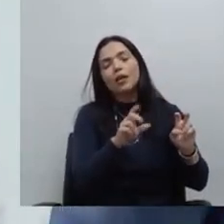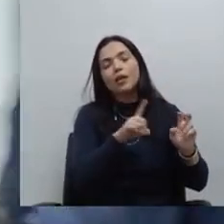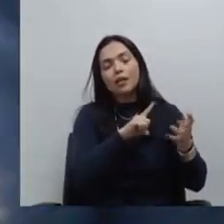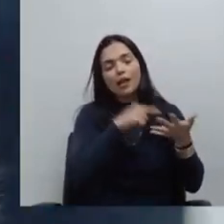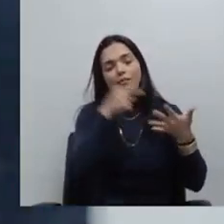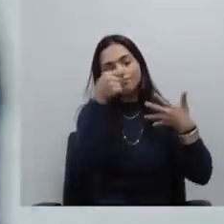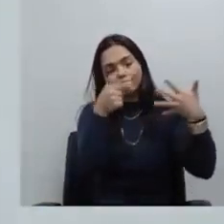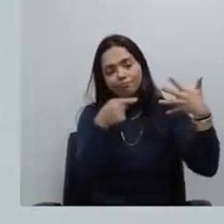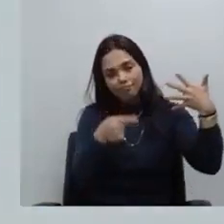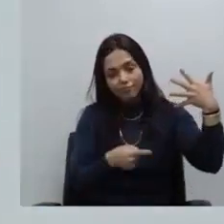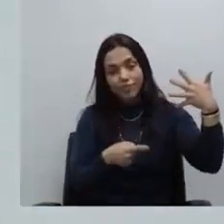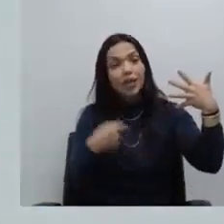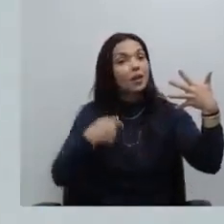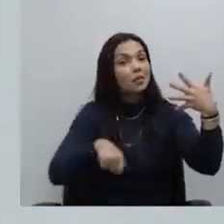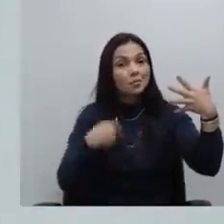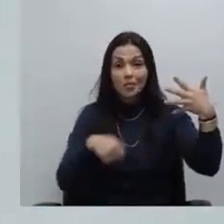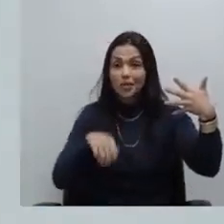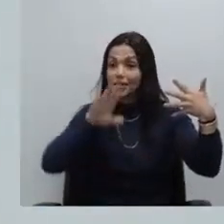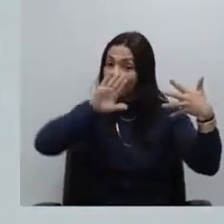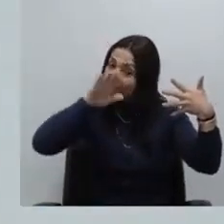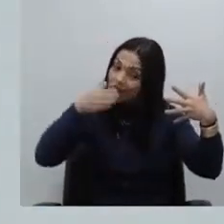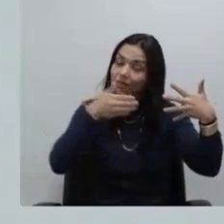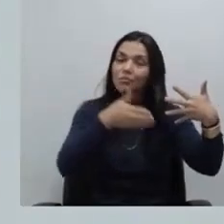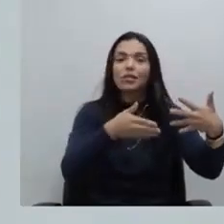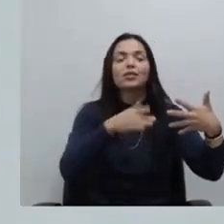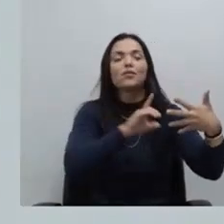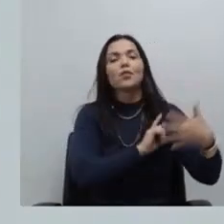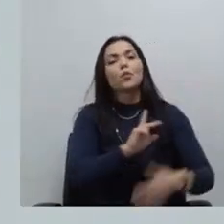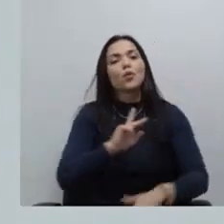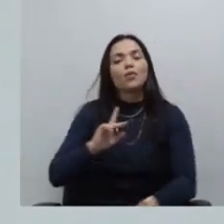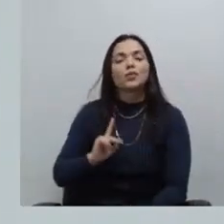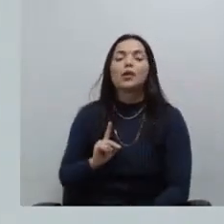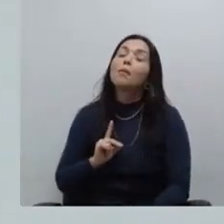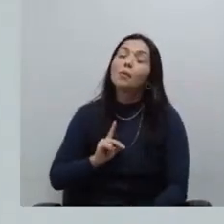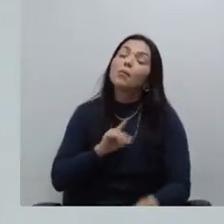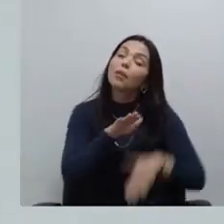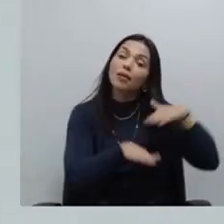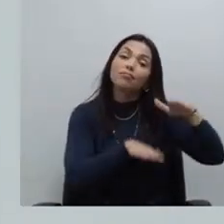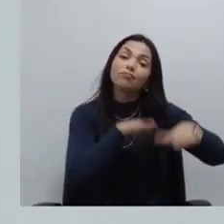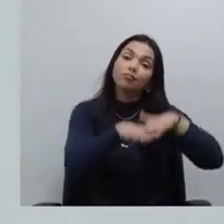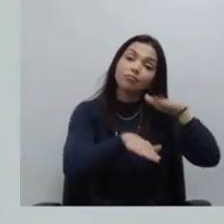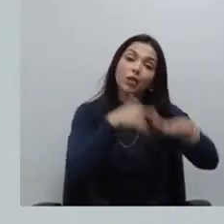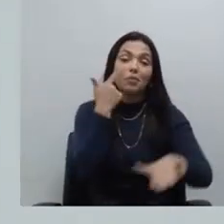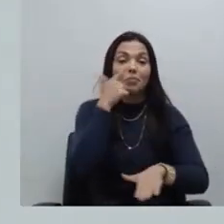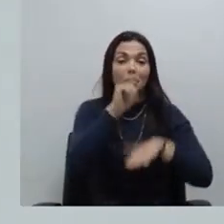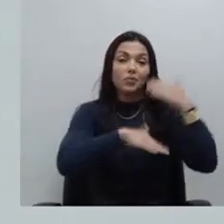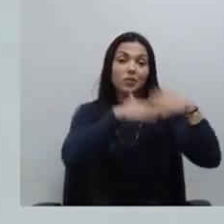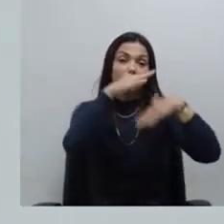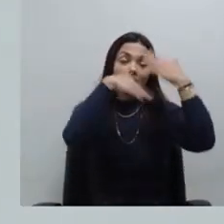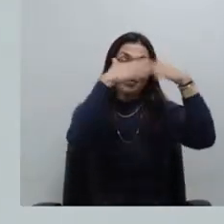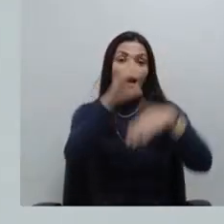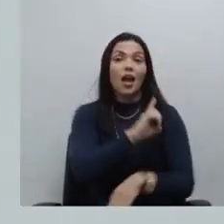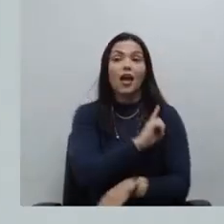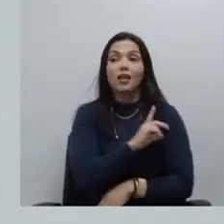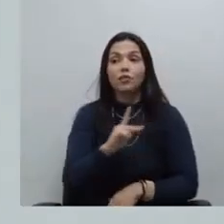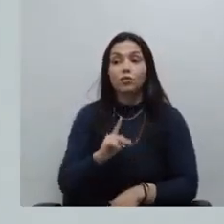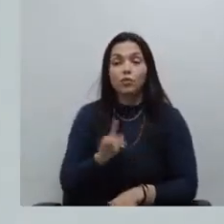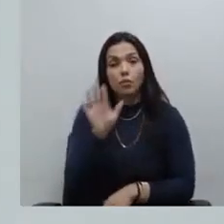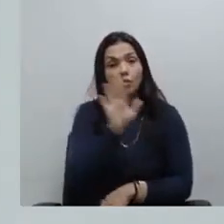exclusivamente da defensoria pública para avanço nossa defensora pública geral